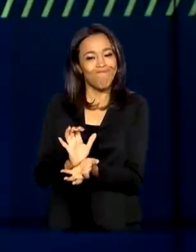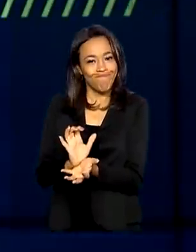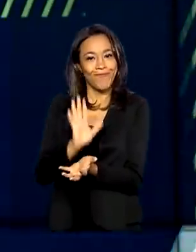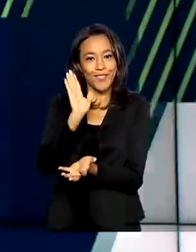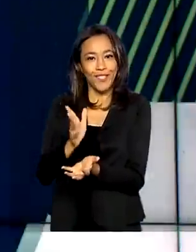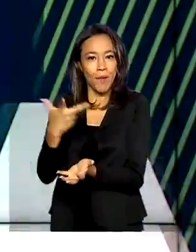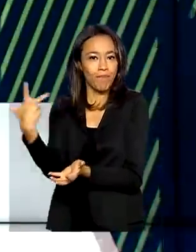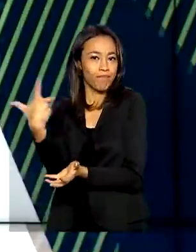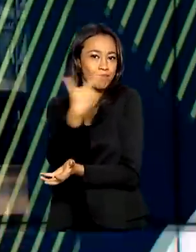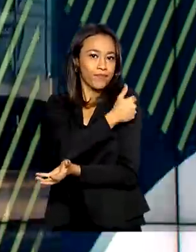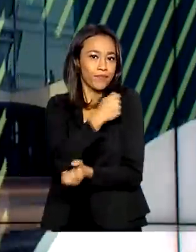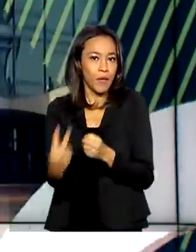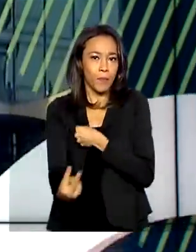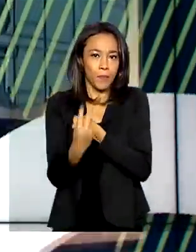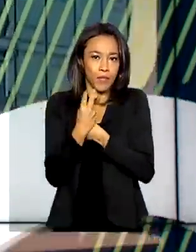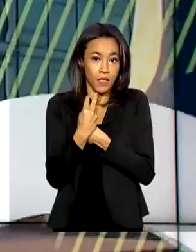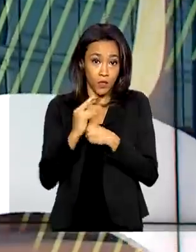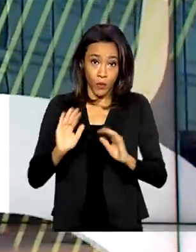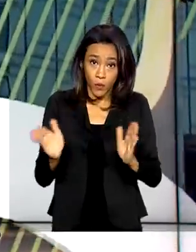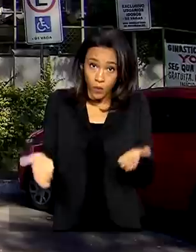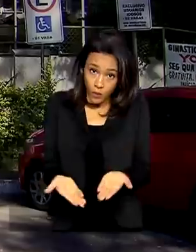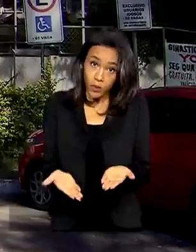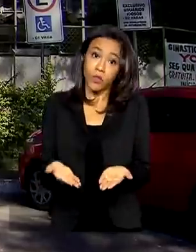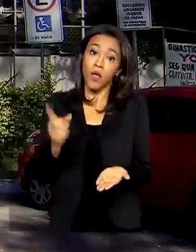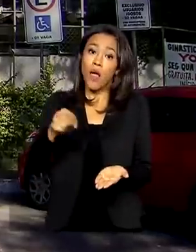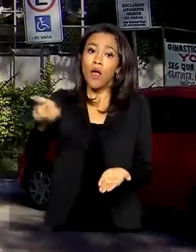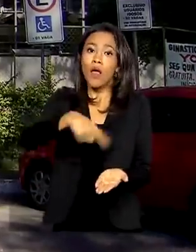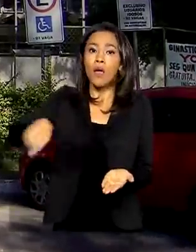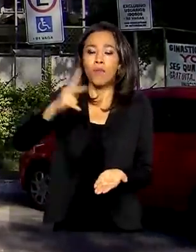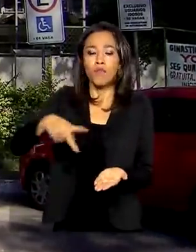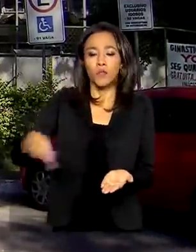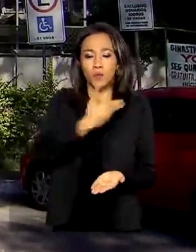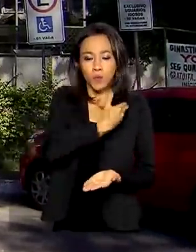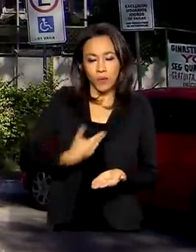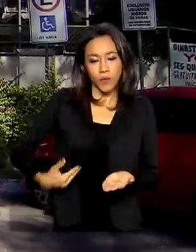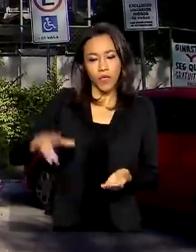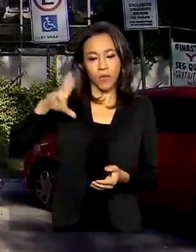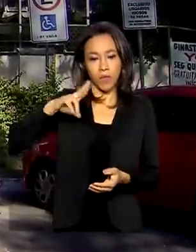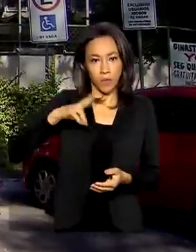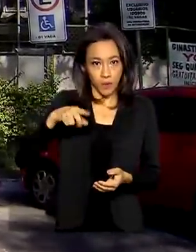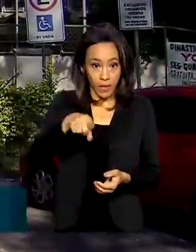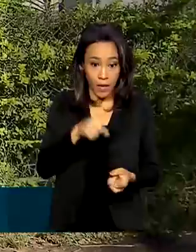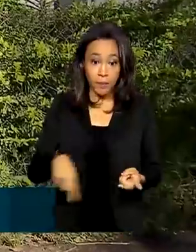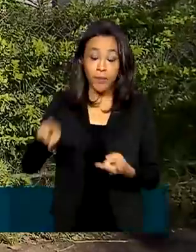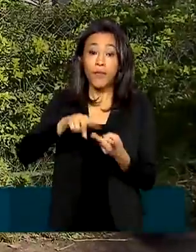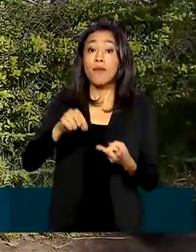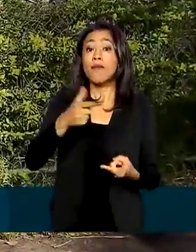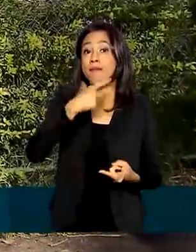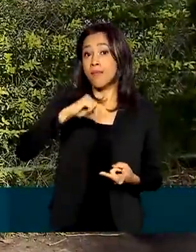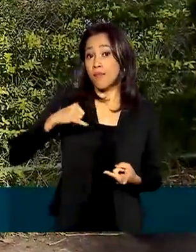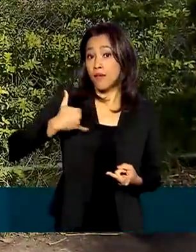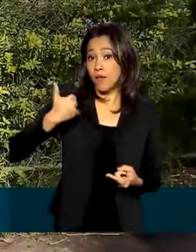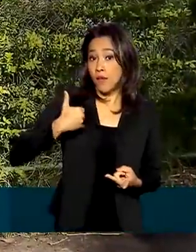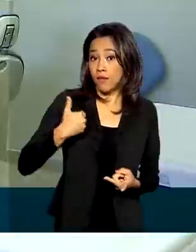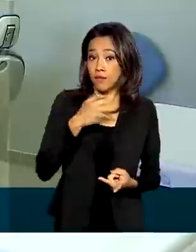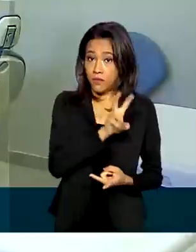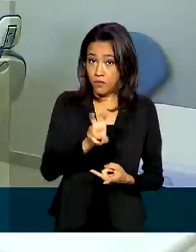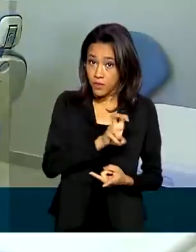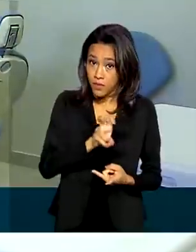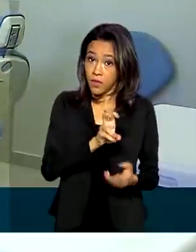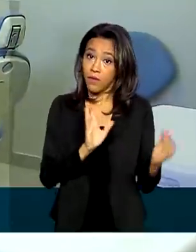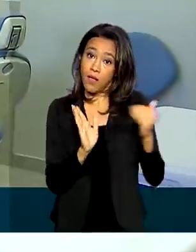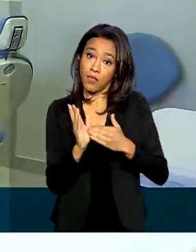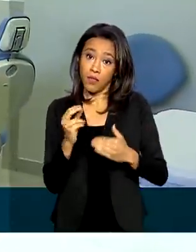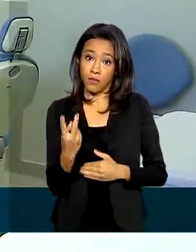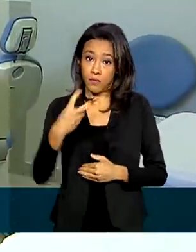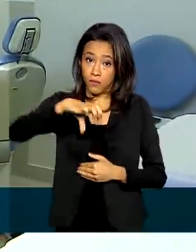a ser imunizado a partir de hoje. São professores das redes pública e privada e quem tem entre 55 e 59